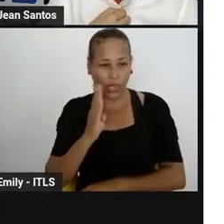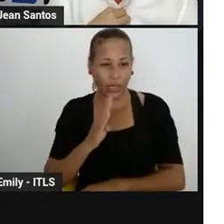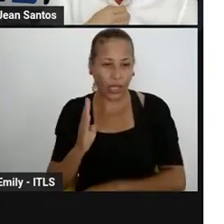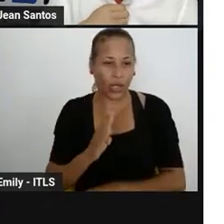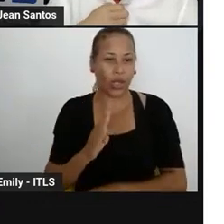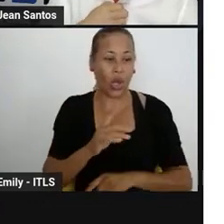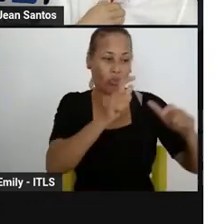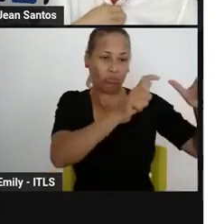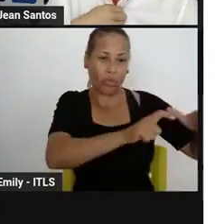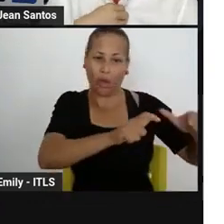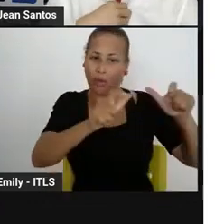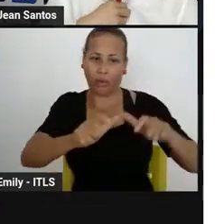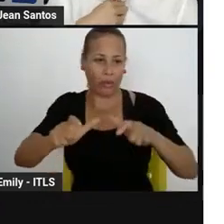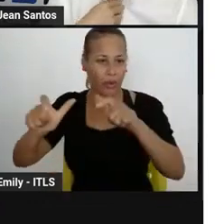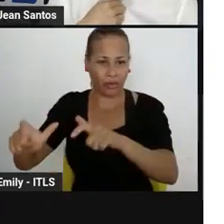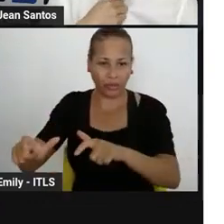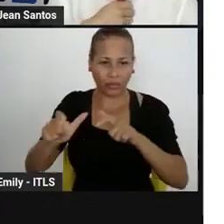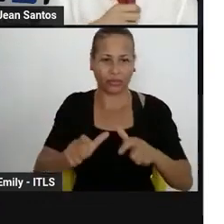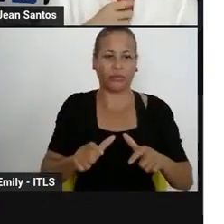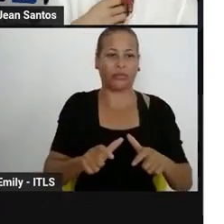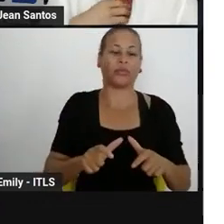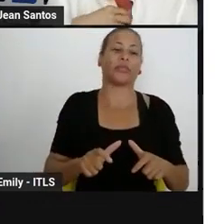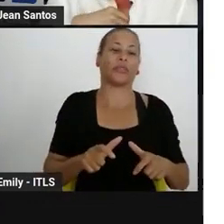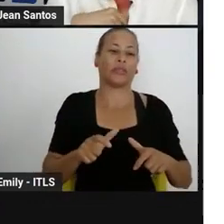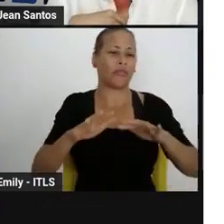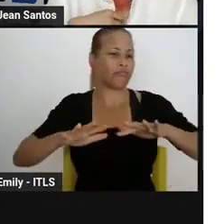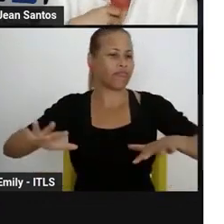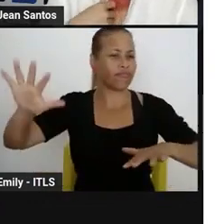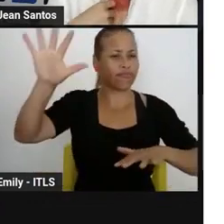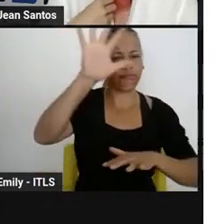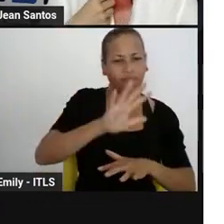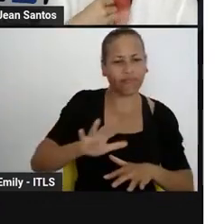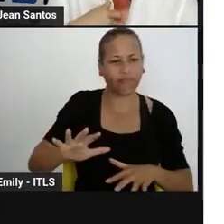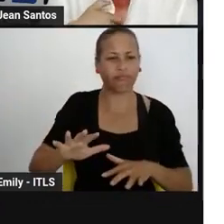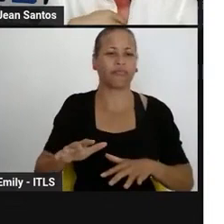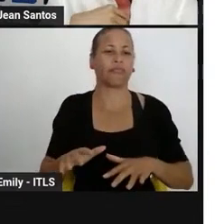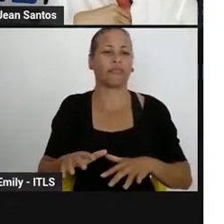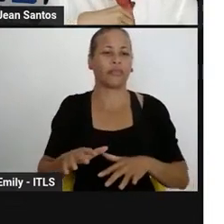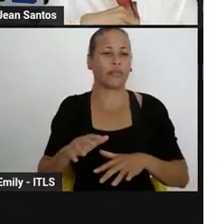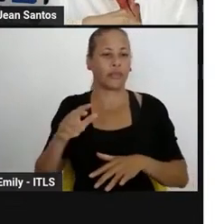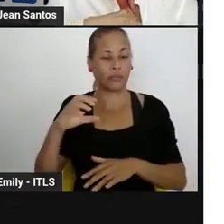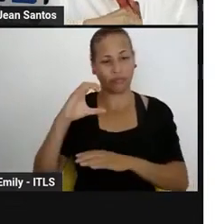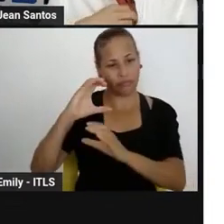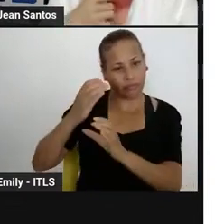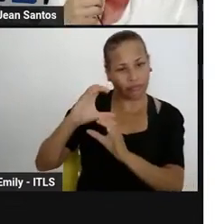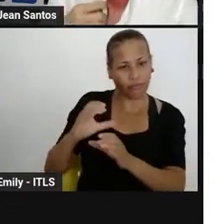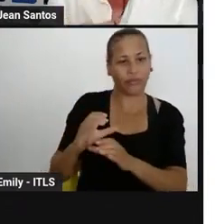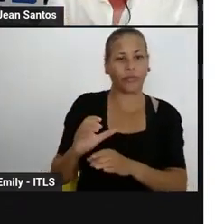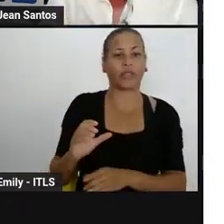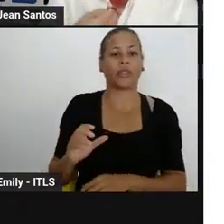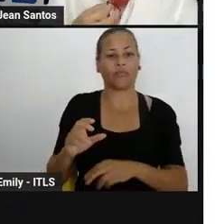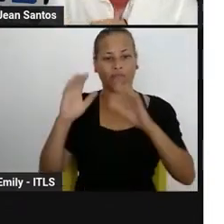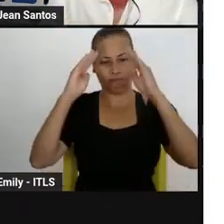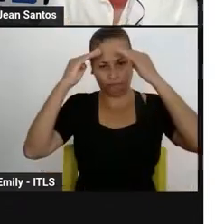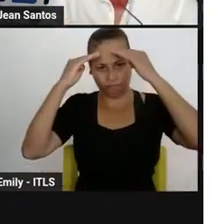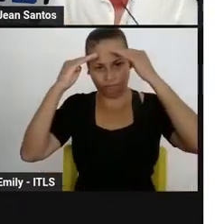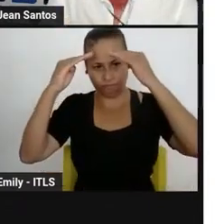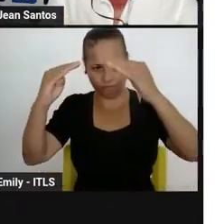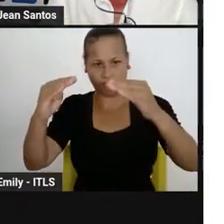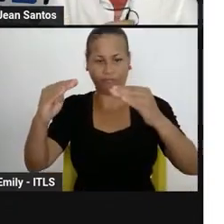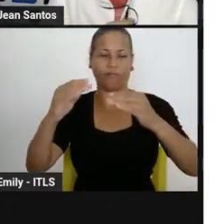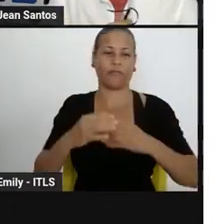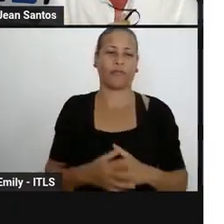locais e regionais, influências culturais, respeito e tolerância à